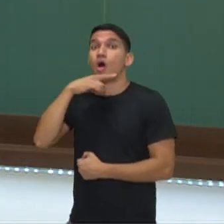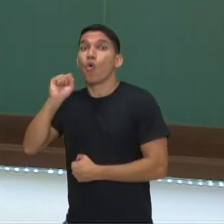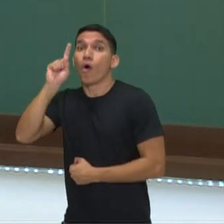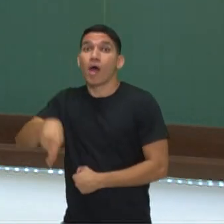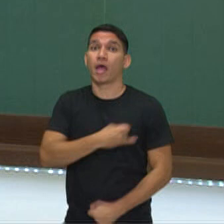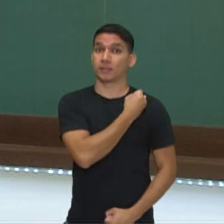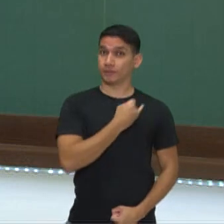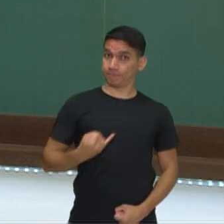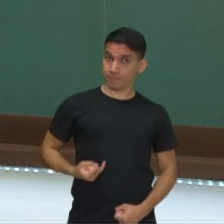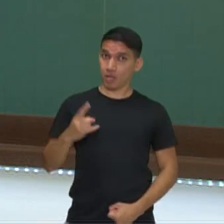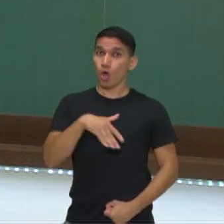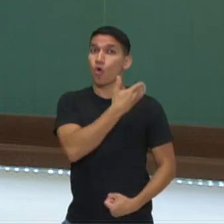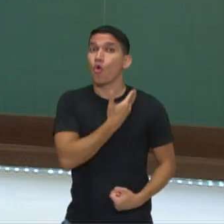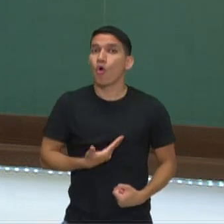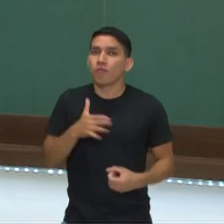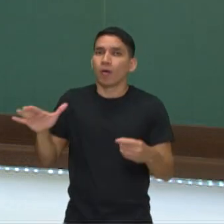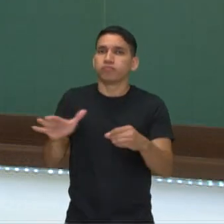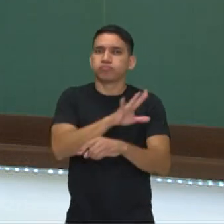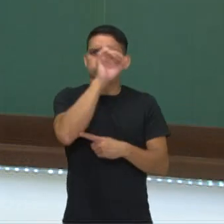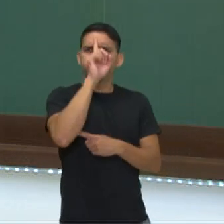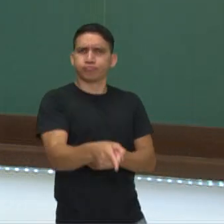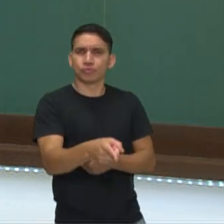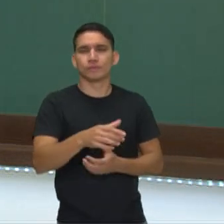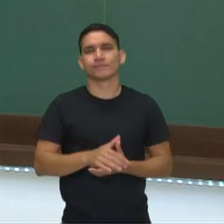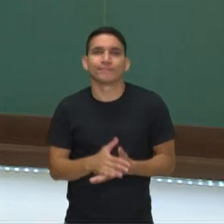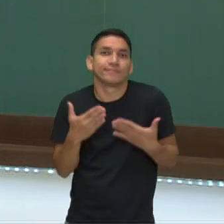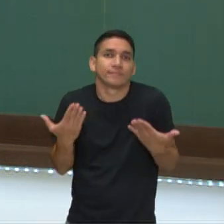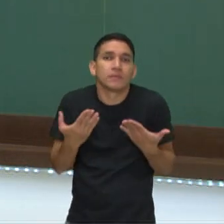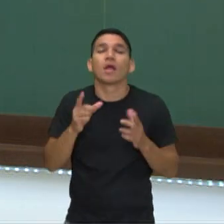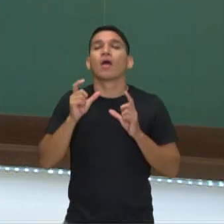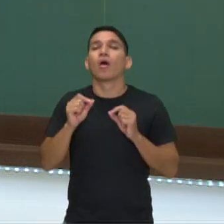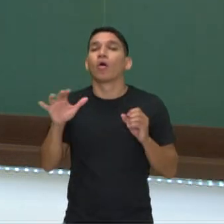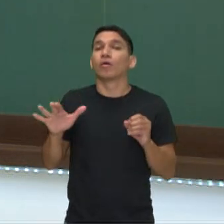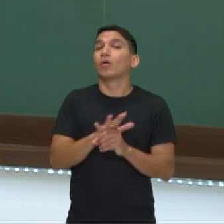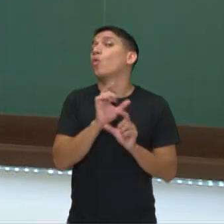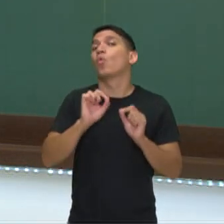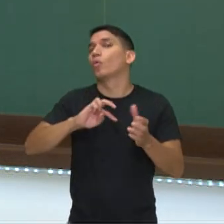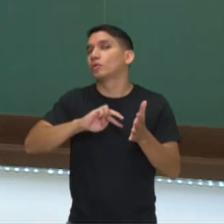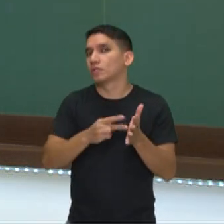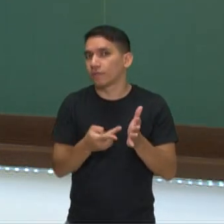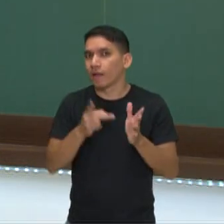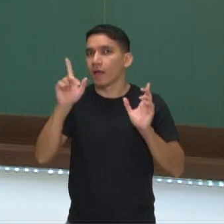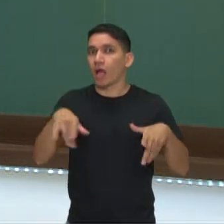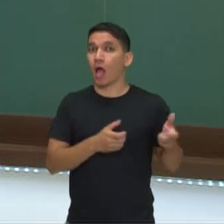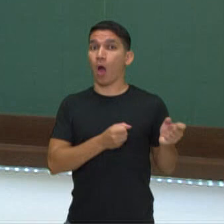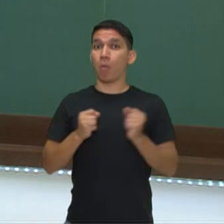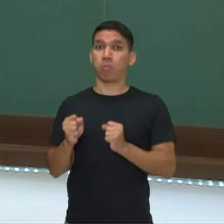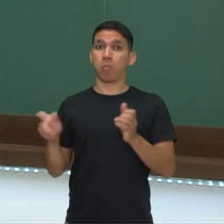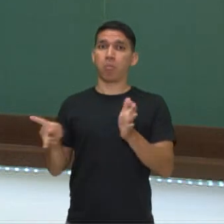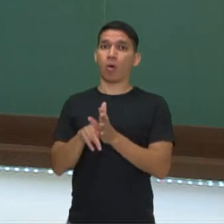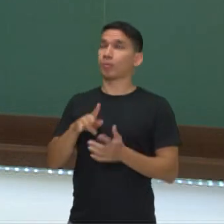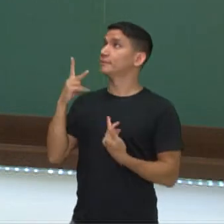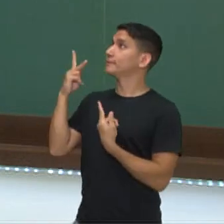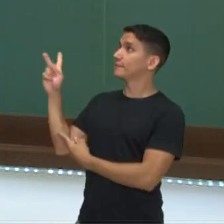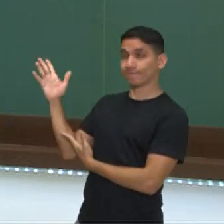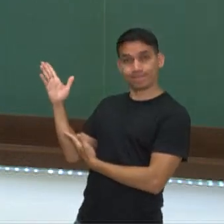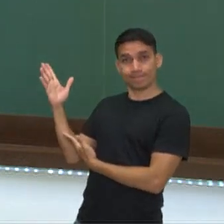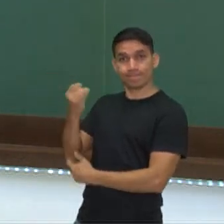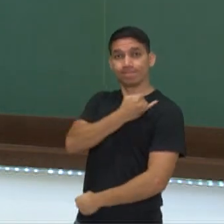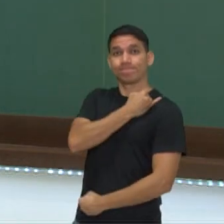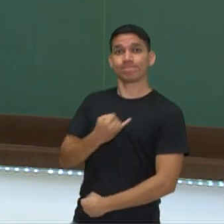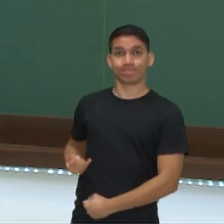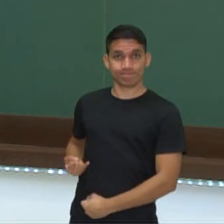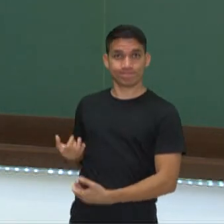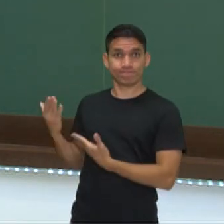absolutista. Um governo absolutista, ou seja, o poder é concentrado nas mãos do imperador,